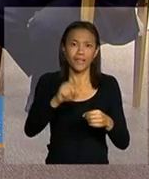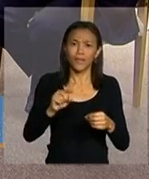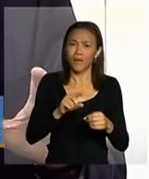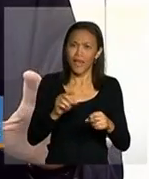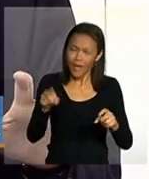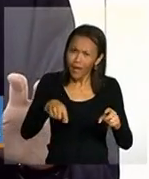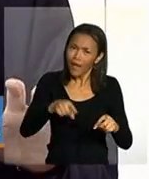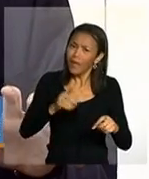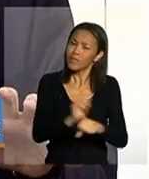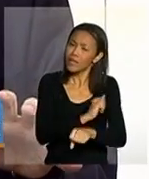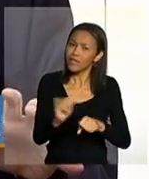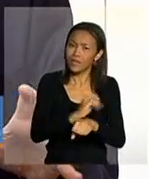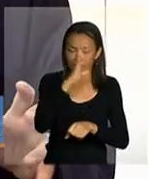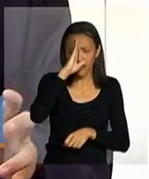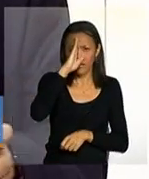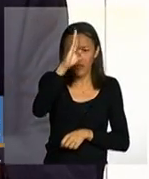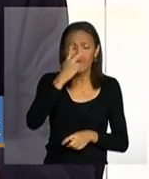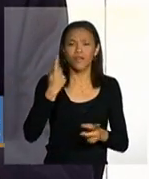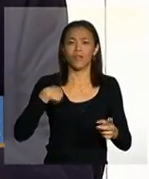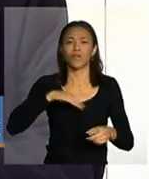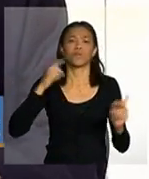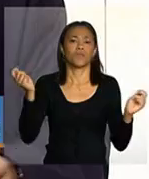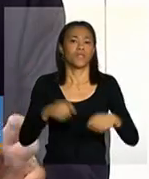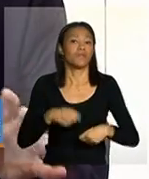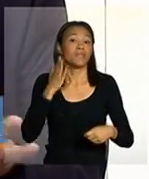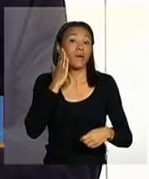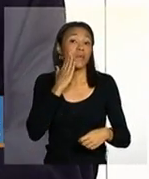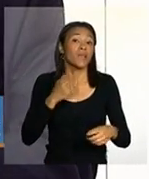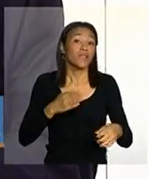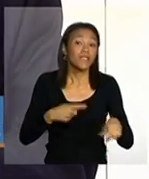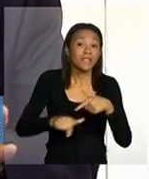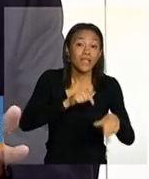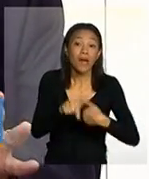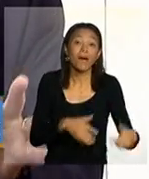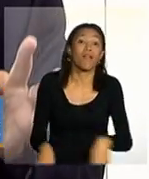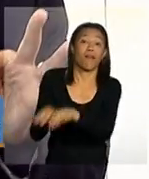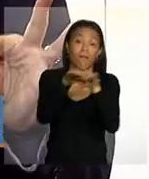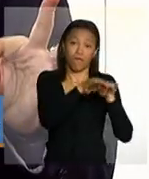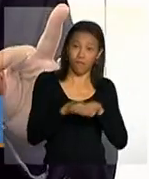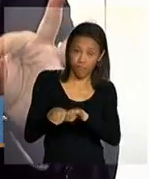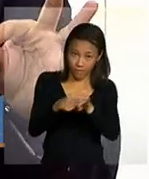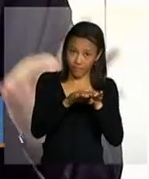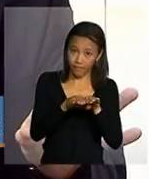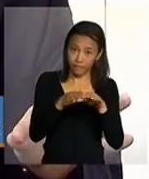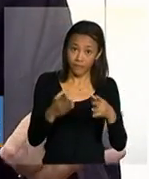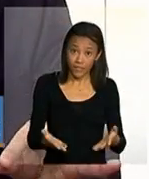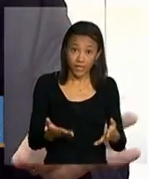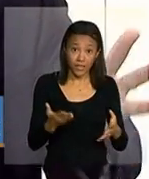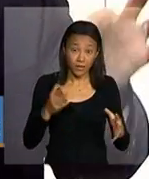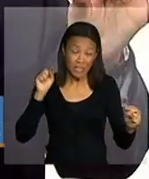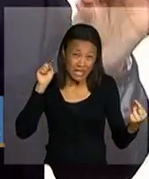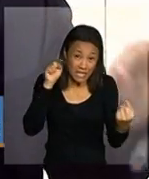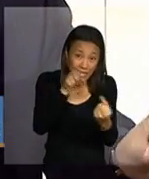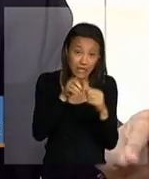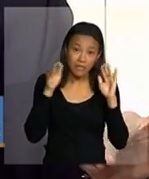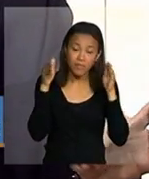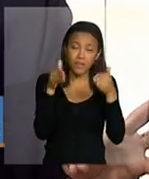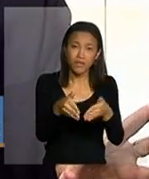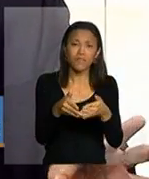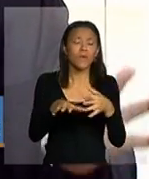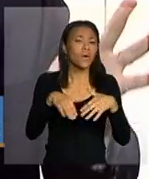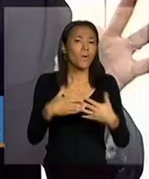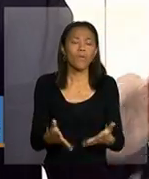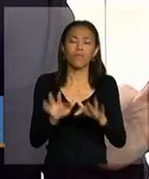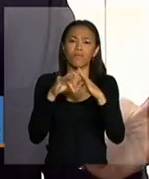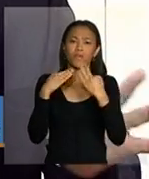fundamental para que a gente consiga trabalhar a equidade ou seja o específico que localidade que